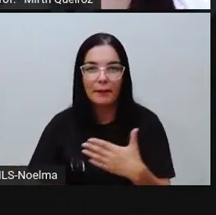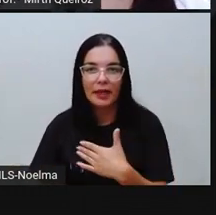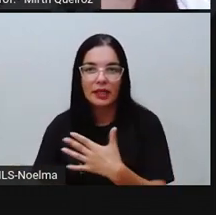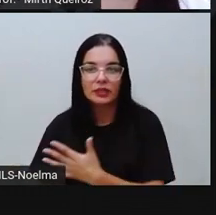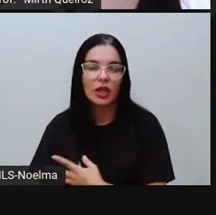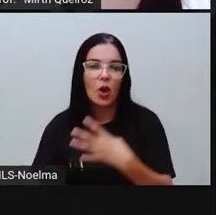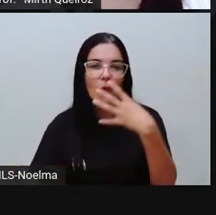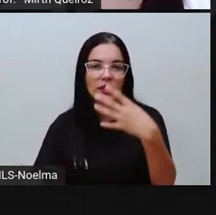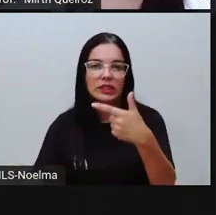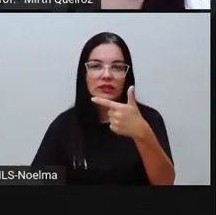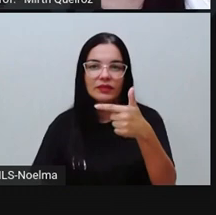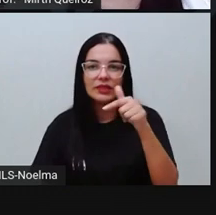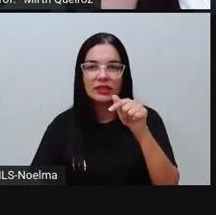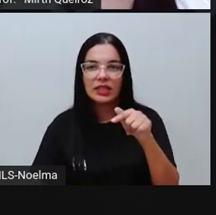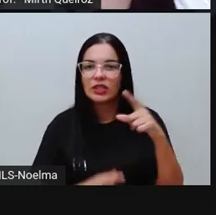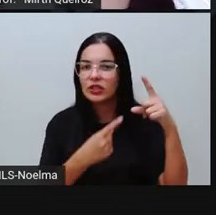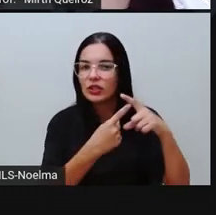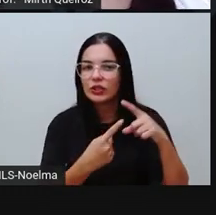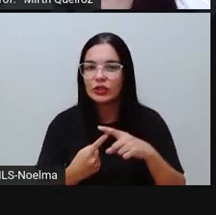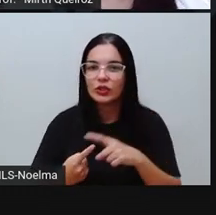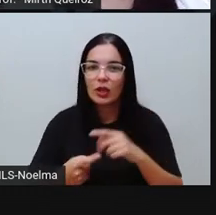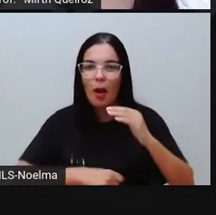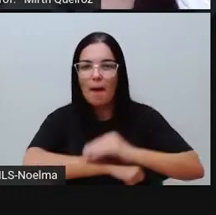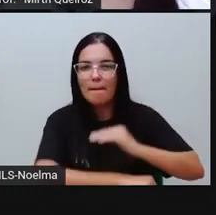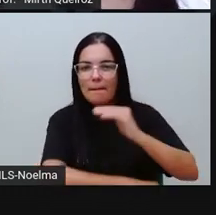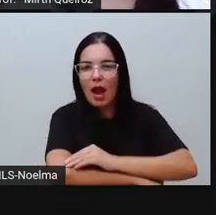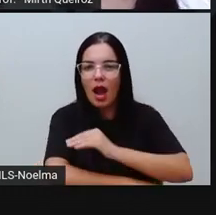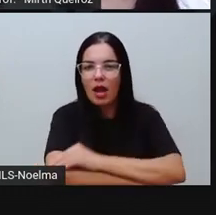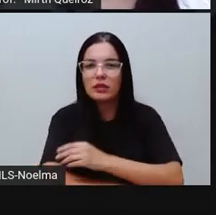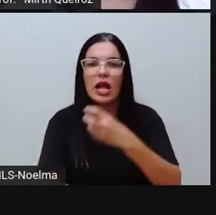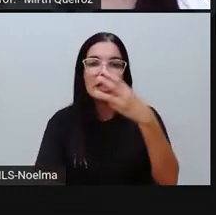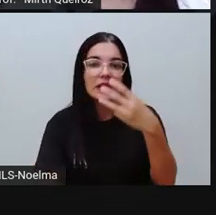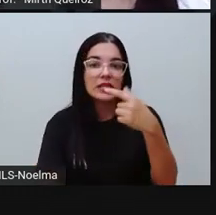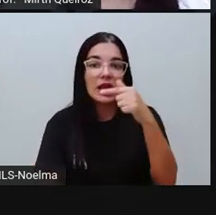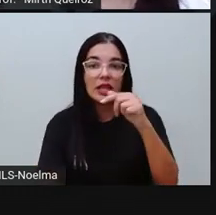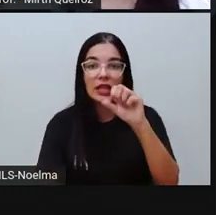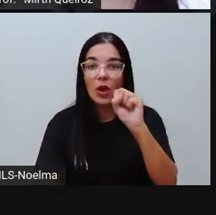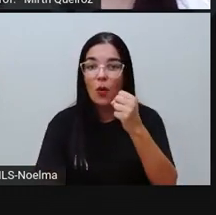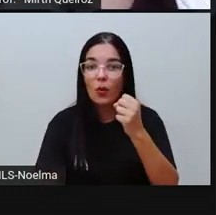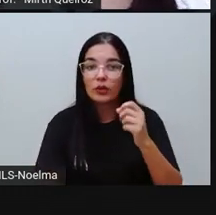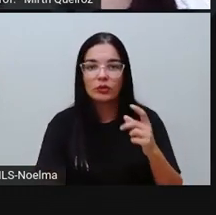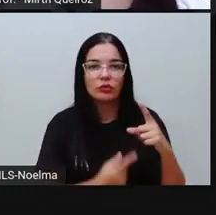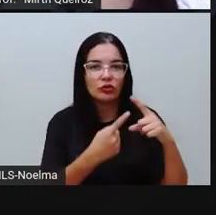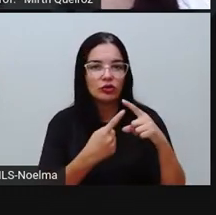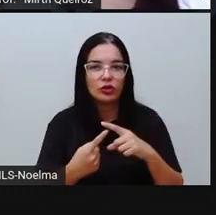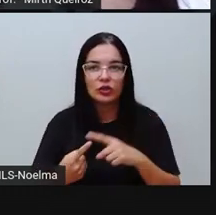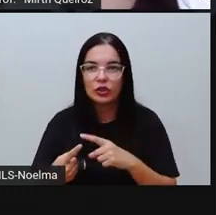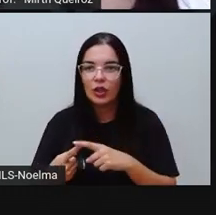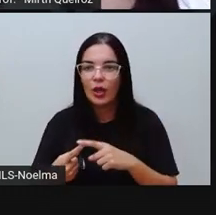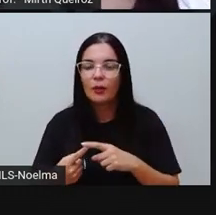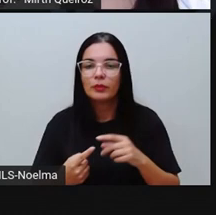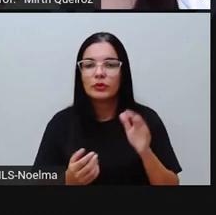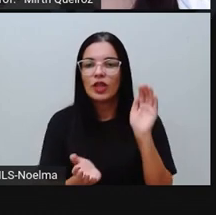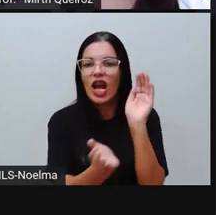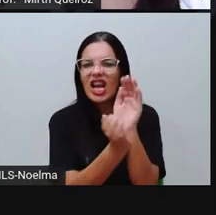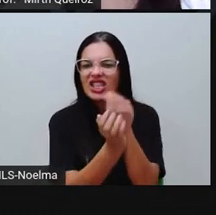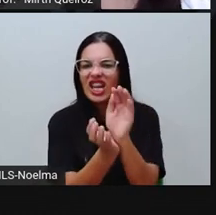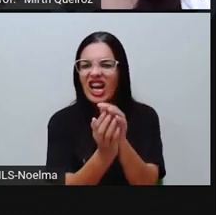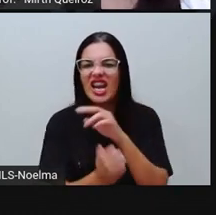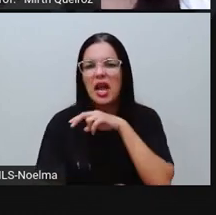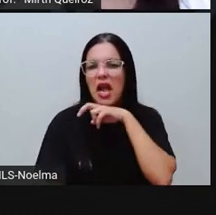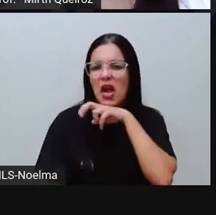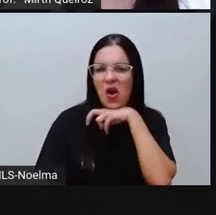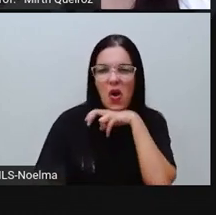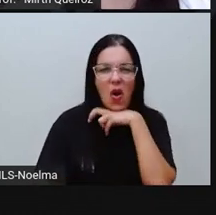378 espécies de répteis e mais de 300 espécies de mamíferos. Essas são as espécies que estão